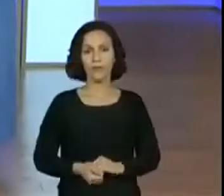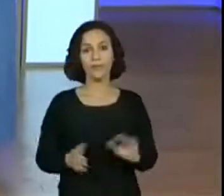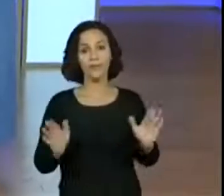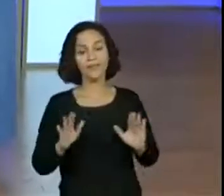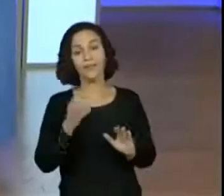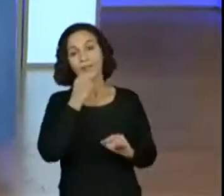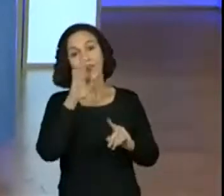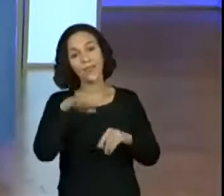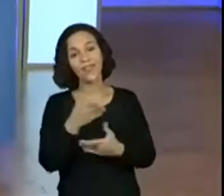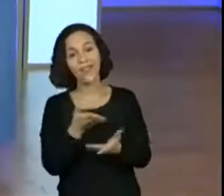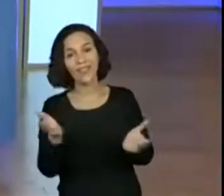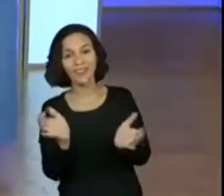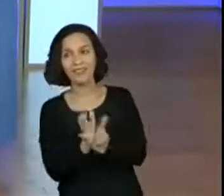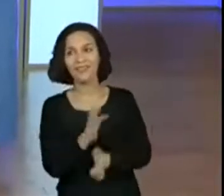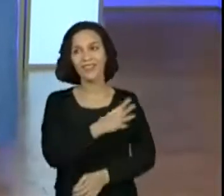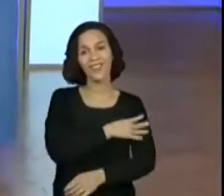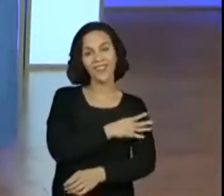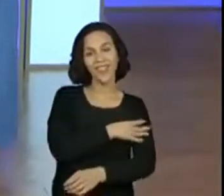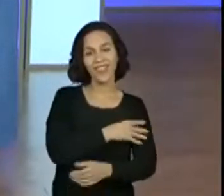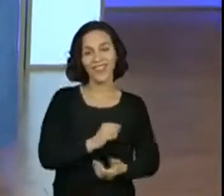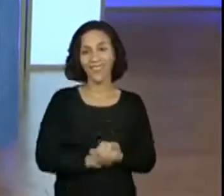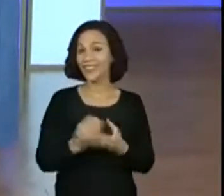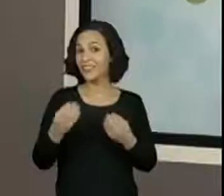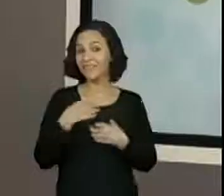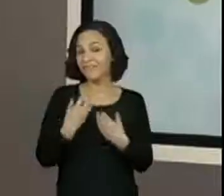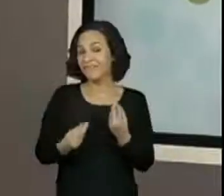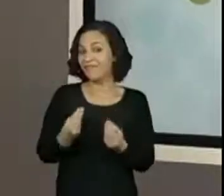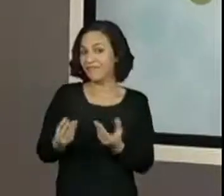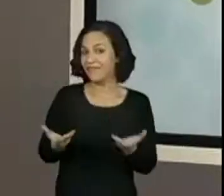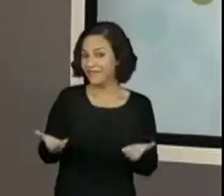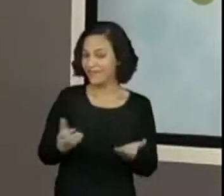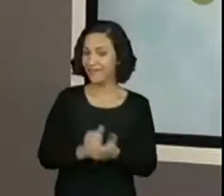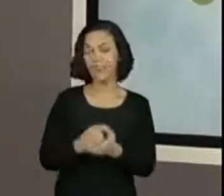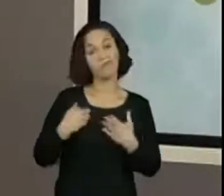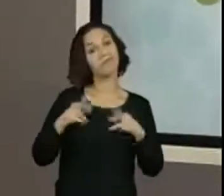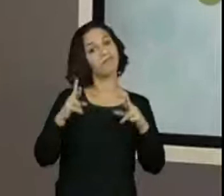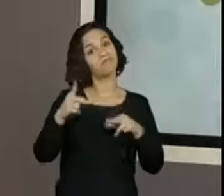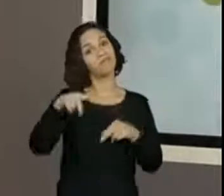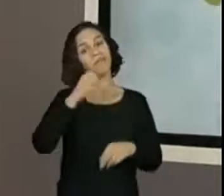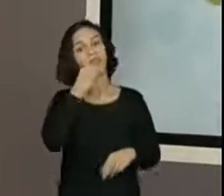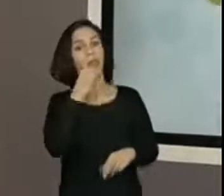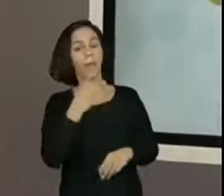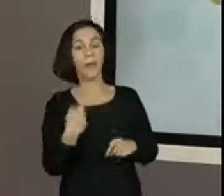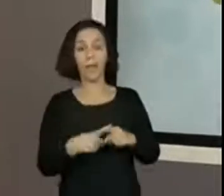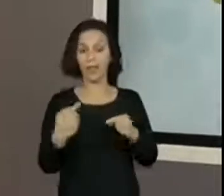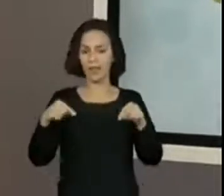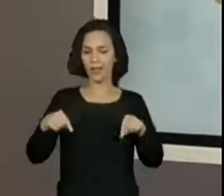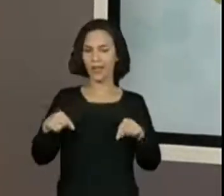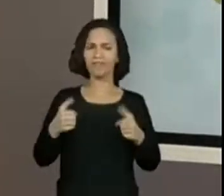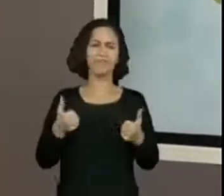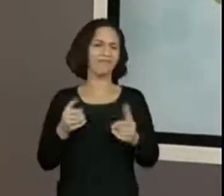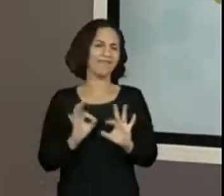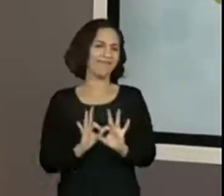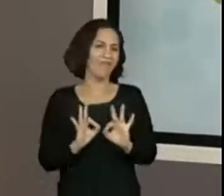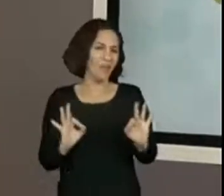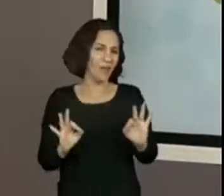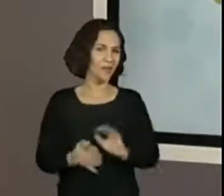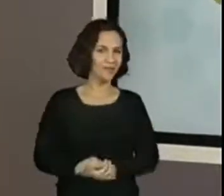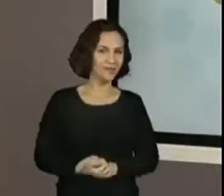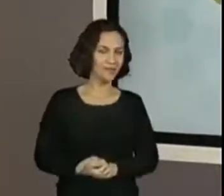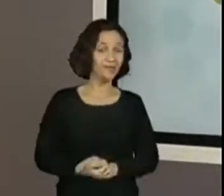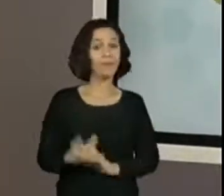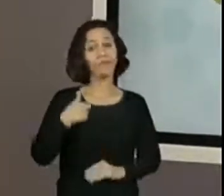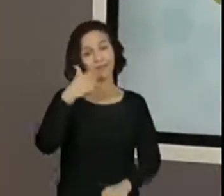Boa tarde, galerinha do quarto ano. Como vocês estão? Eu espero que vocês estejam muito bem, porque por aqui eu estou muito bem.